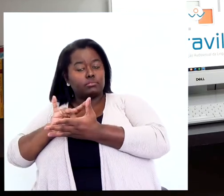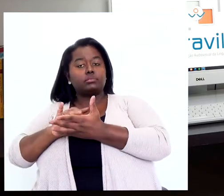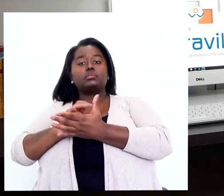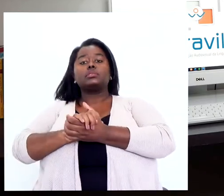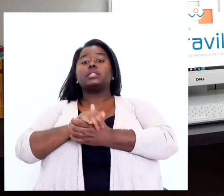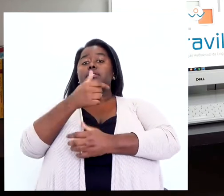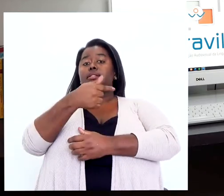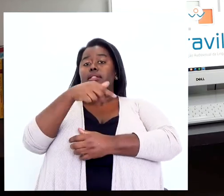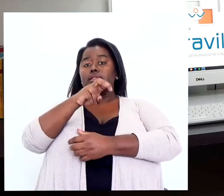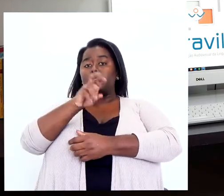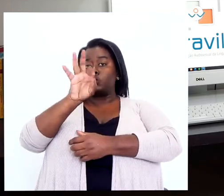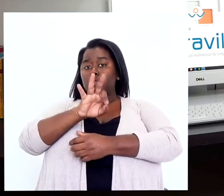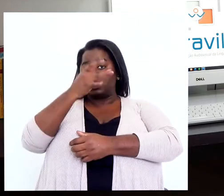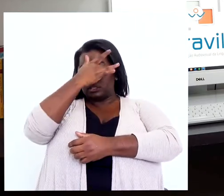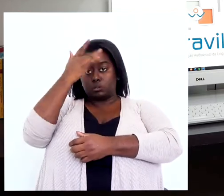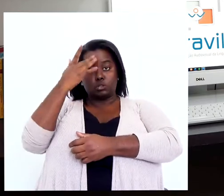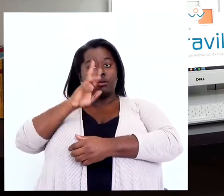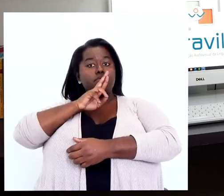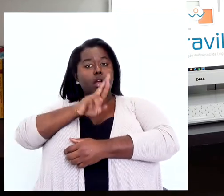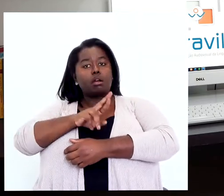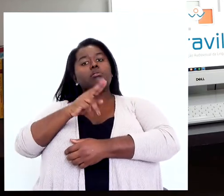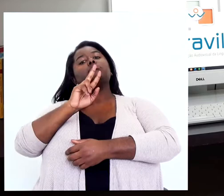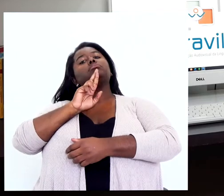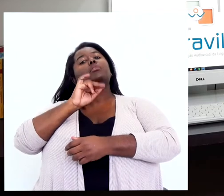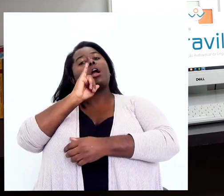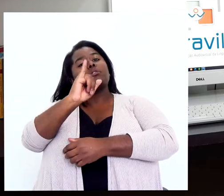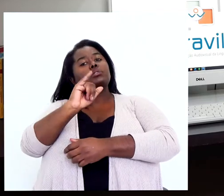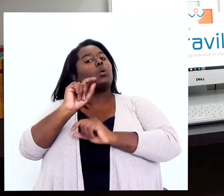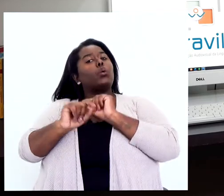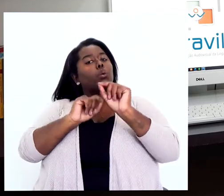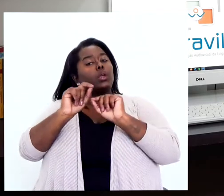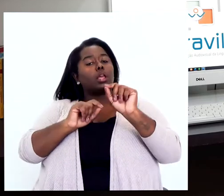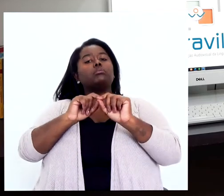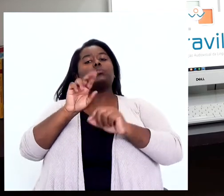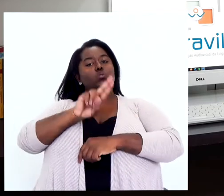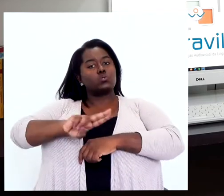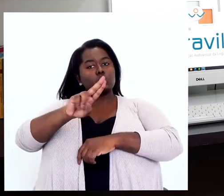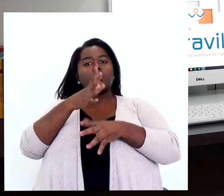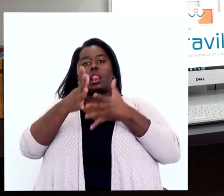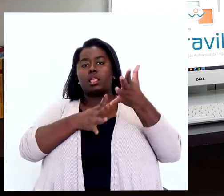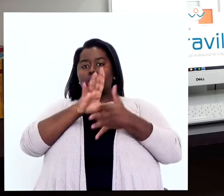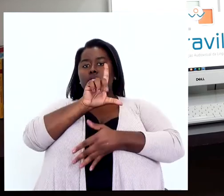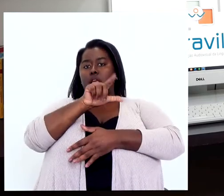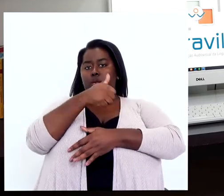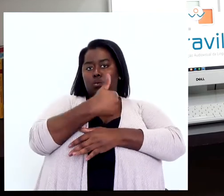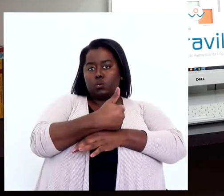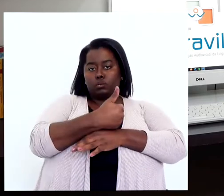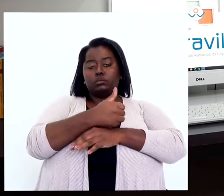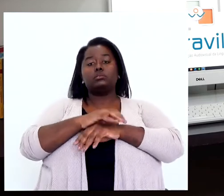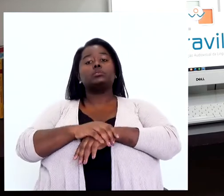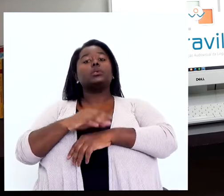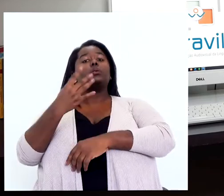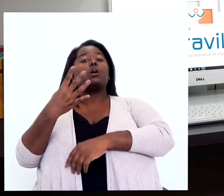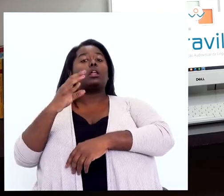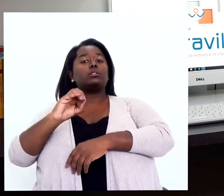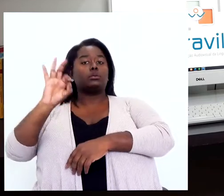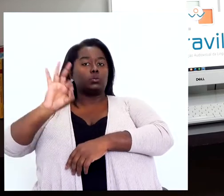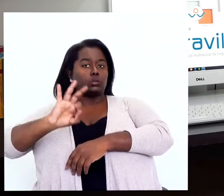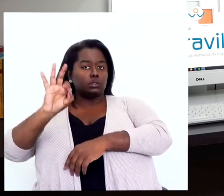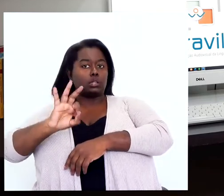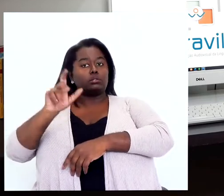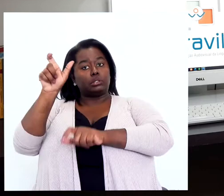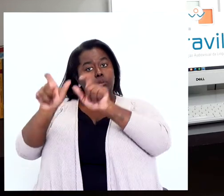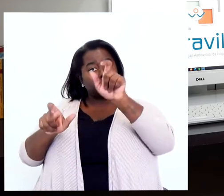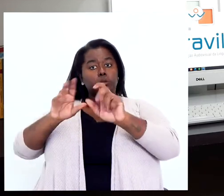75% dos respondentes declararam utilizar libras como primeira língua. 40% desses